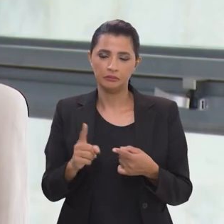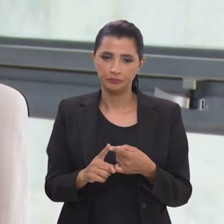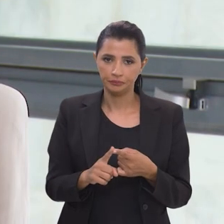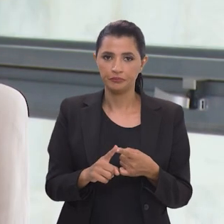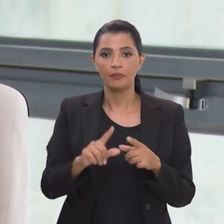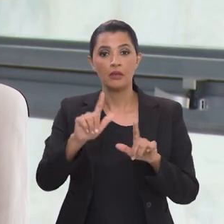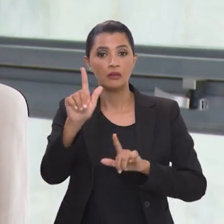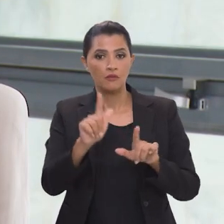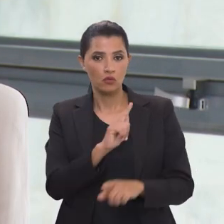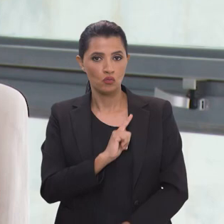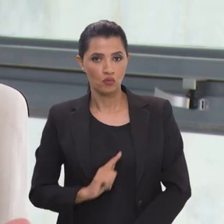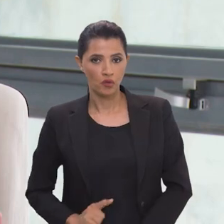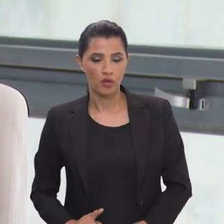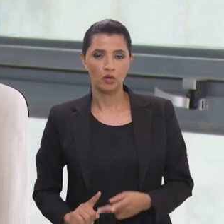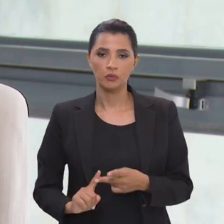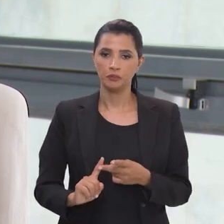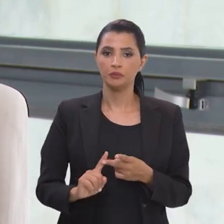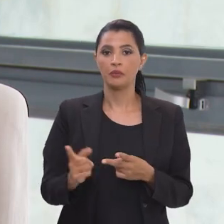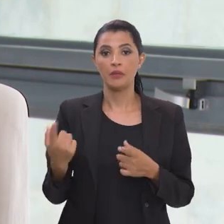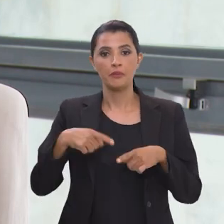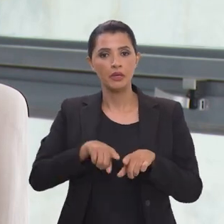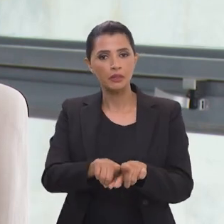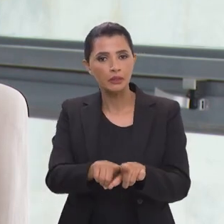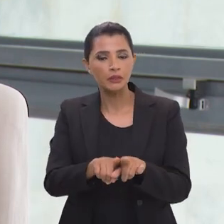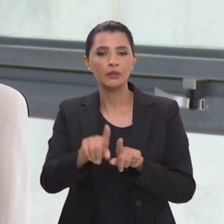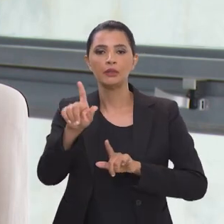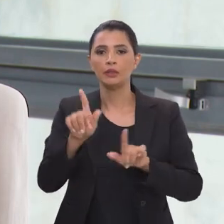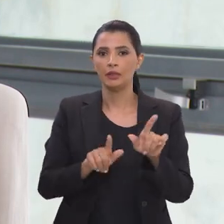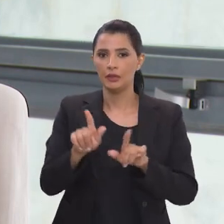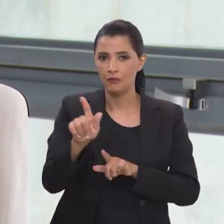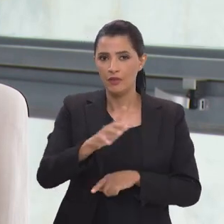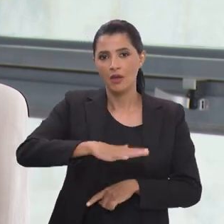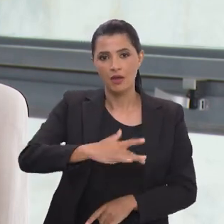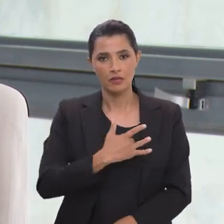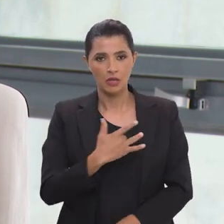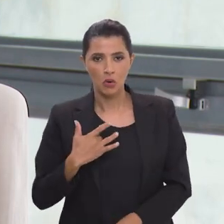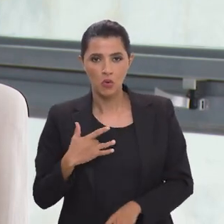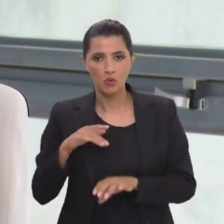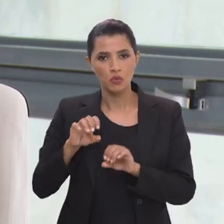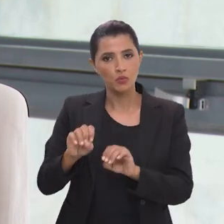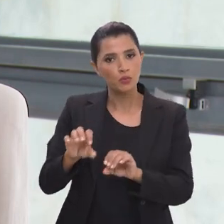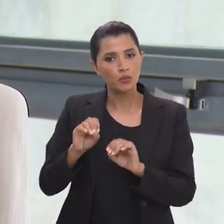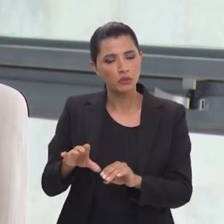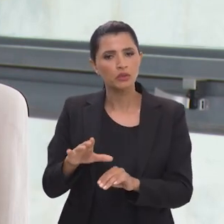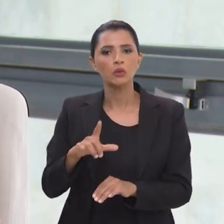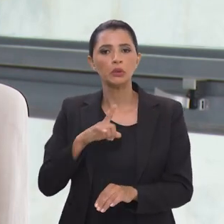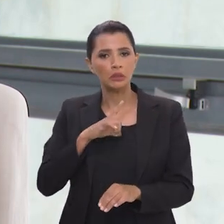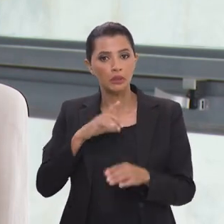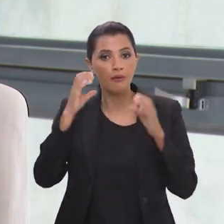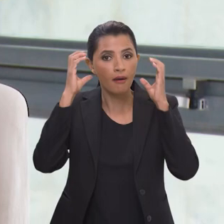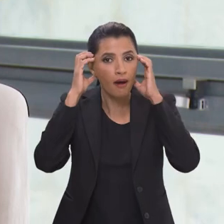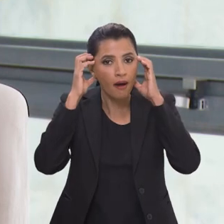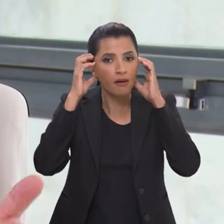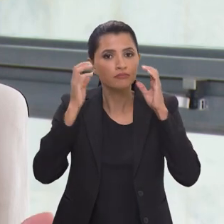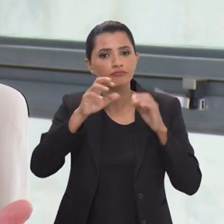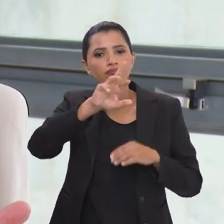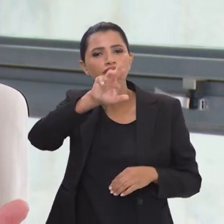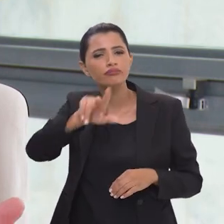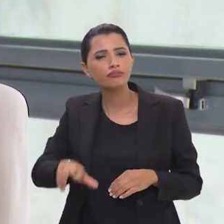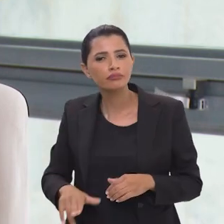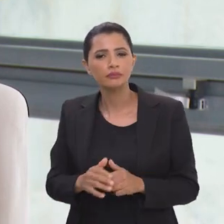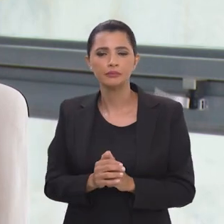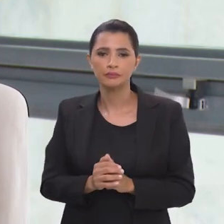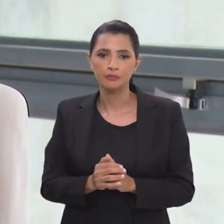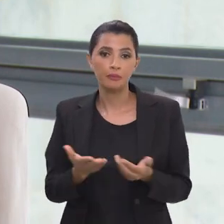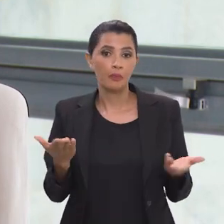tem também a TV governamental ela tem a parceria com a TV na área da saúde da educação ela tem as